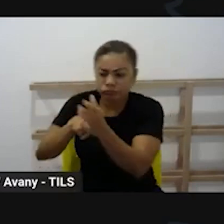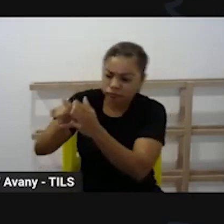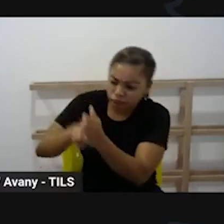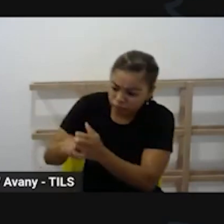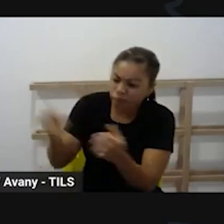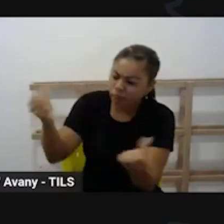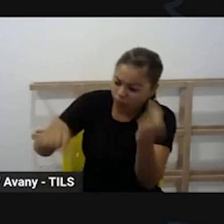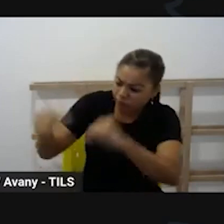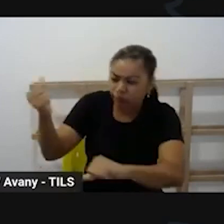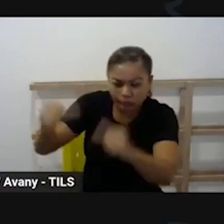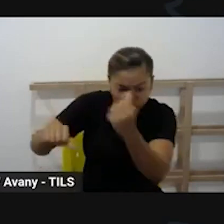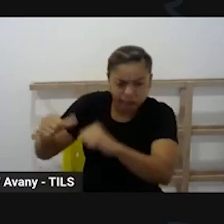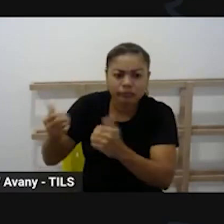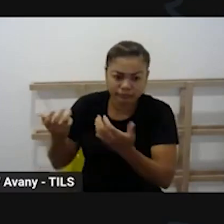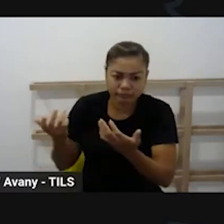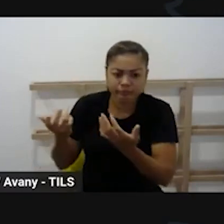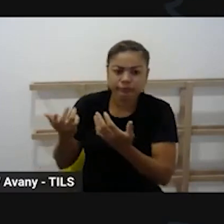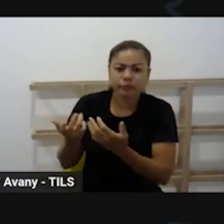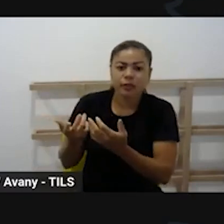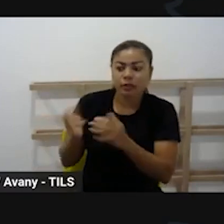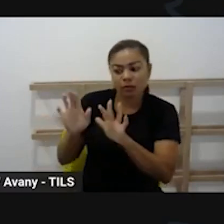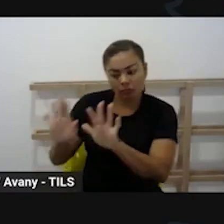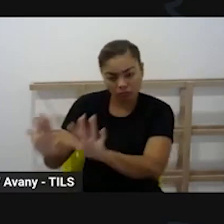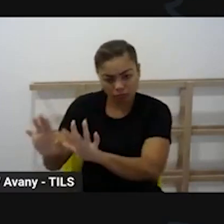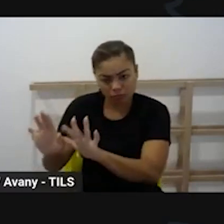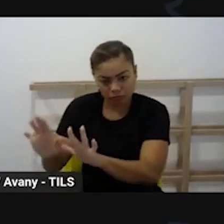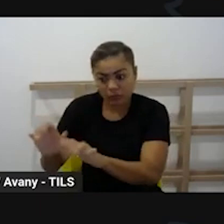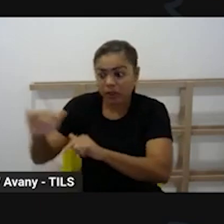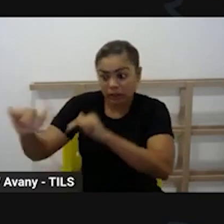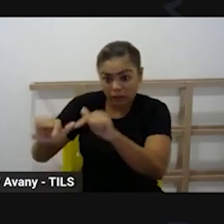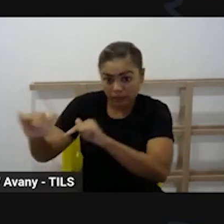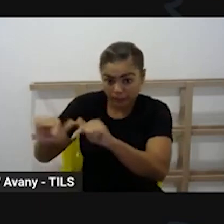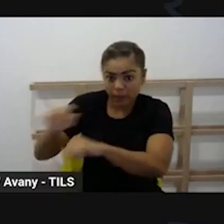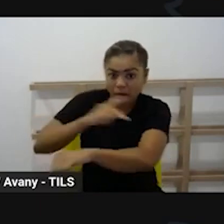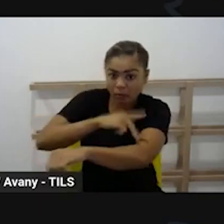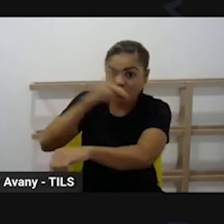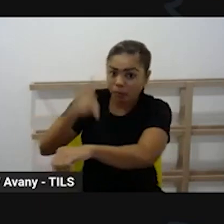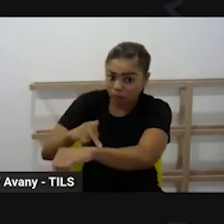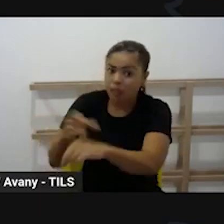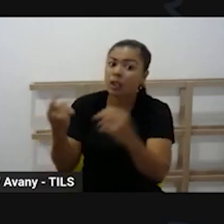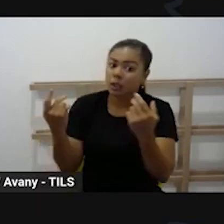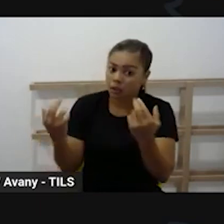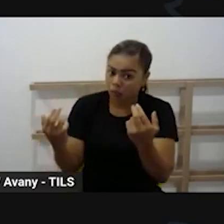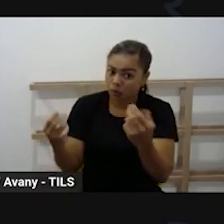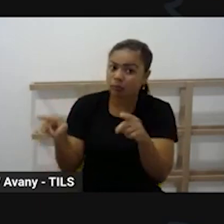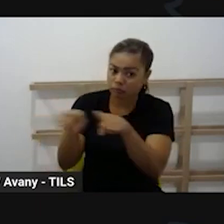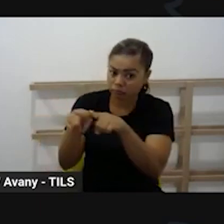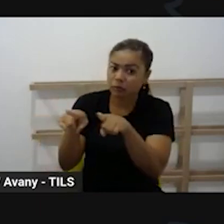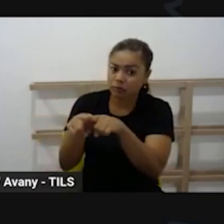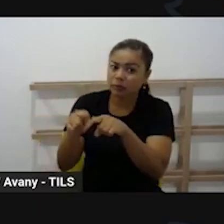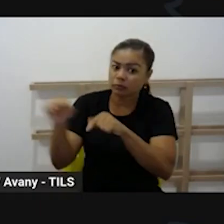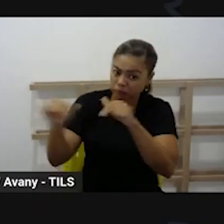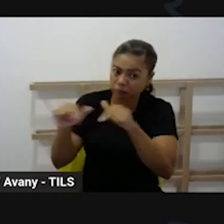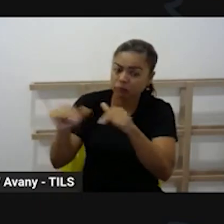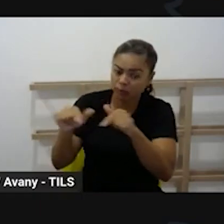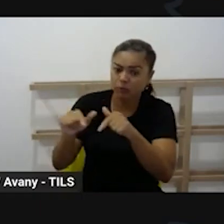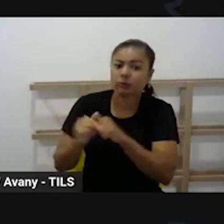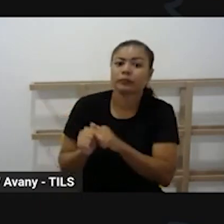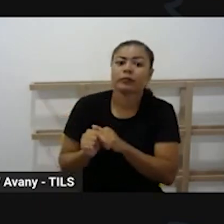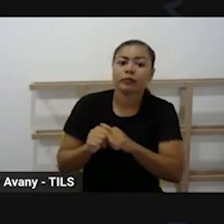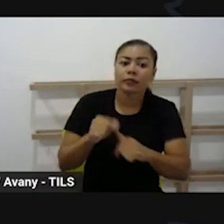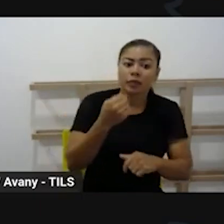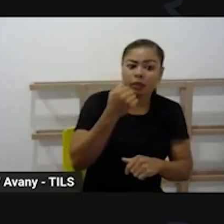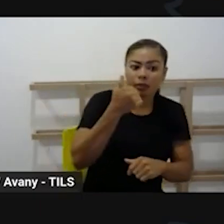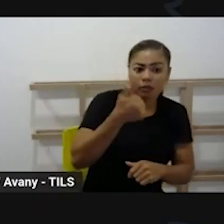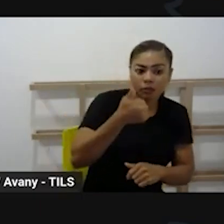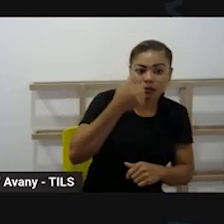então essa reserva de sete horas é destinada para esse trabalho pedagógico também então a gente tem treze horas de